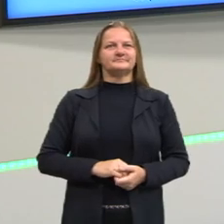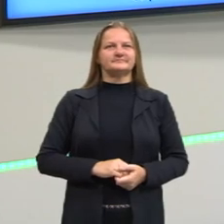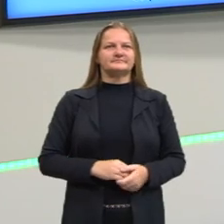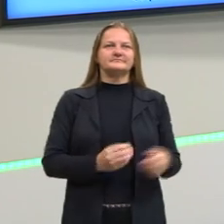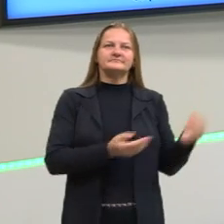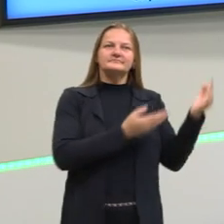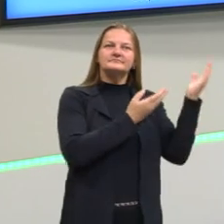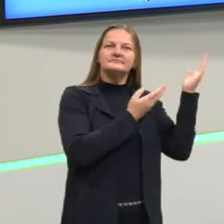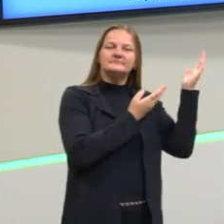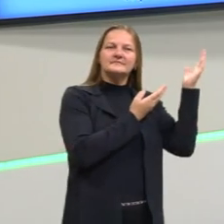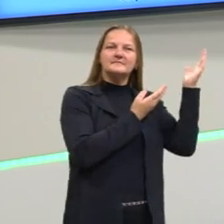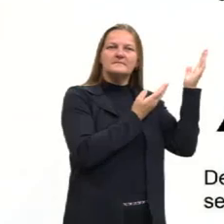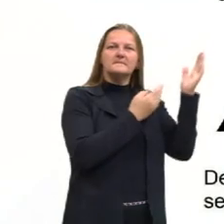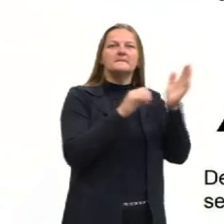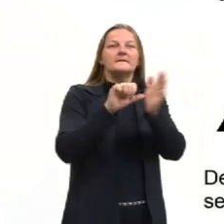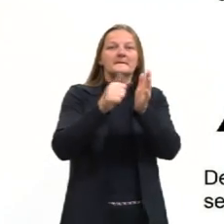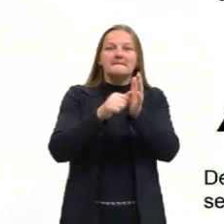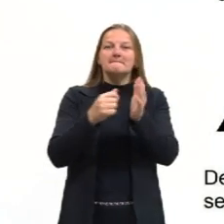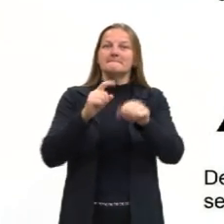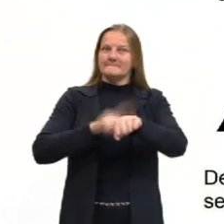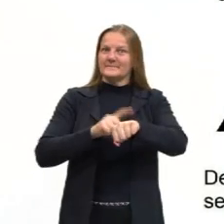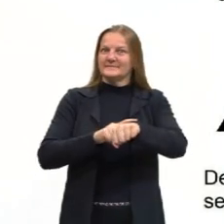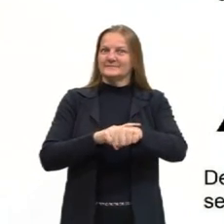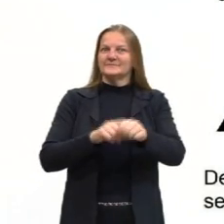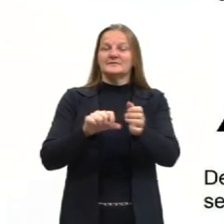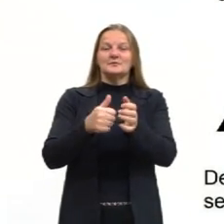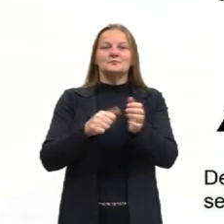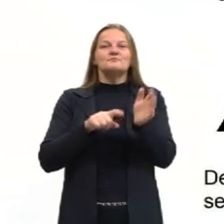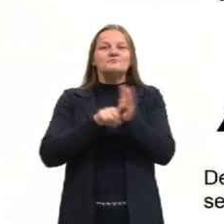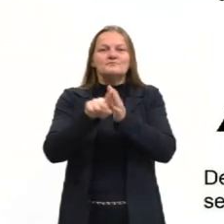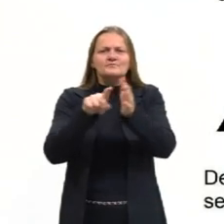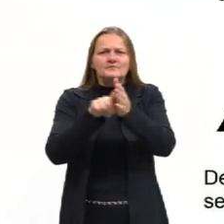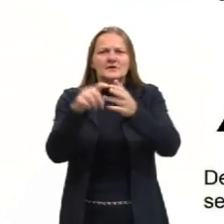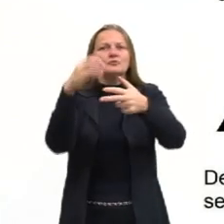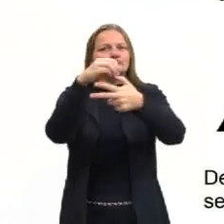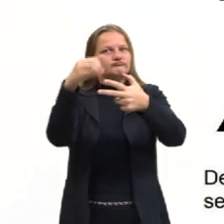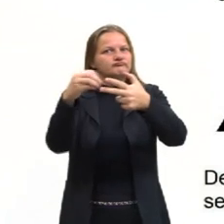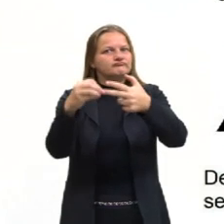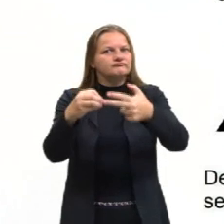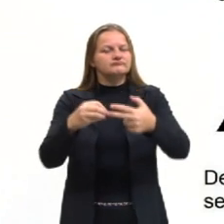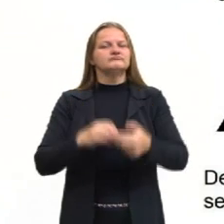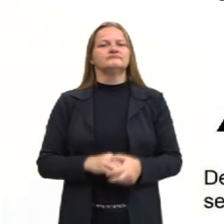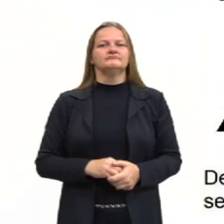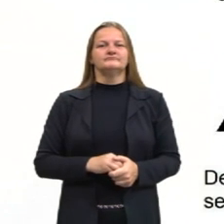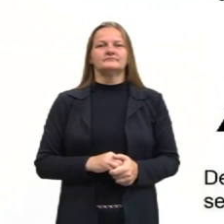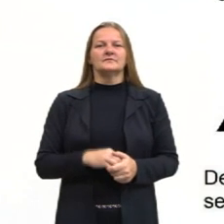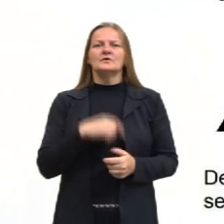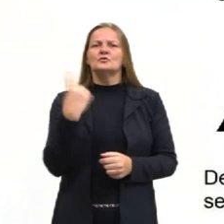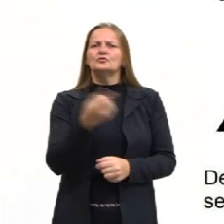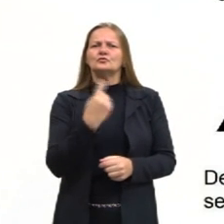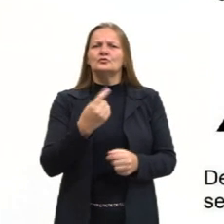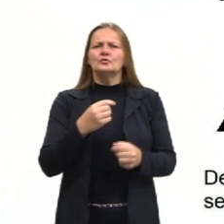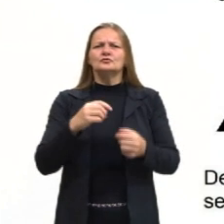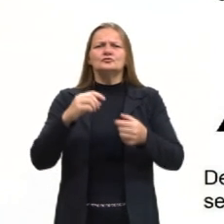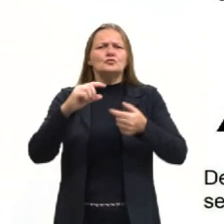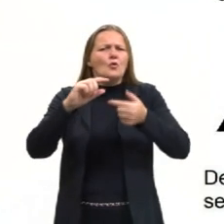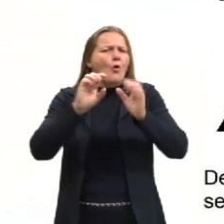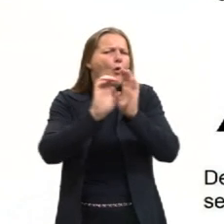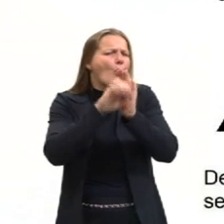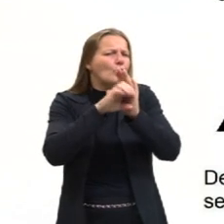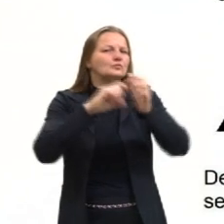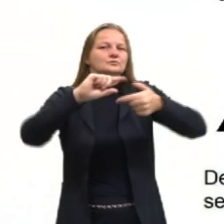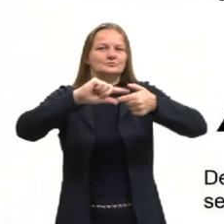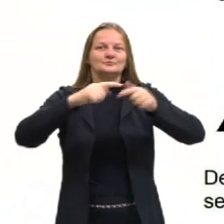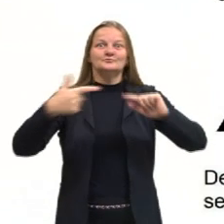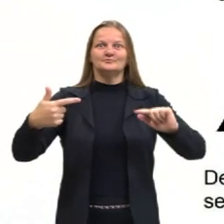No primeiro momento aqui eu trago para vocês uma questão de Enem, para que a gente trabalhe um pouco sobre conceitos geométricos e também